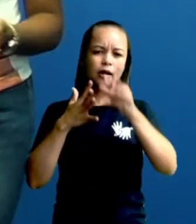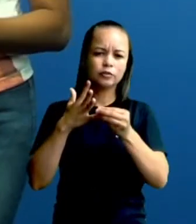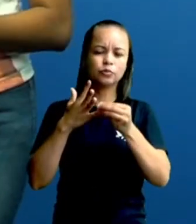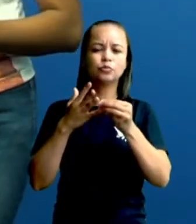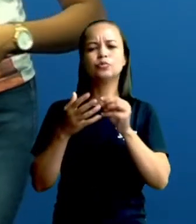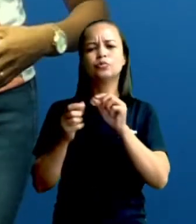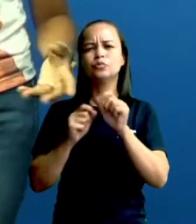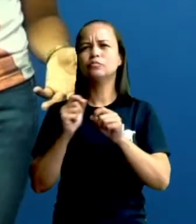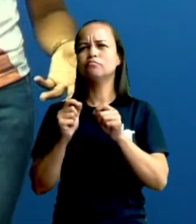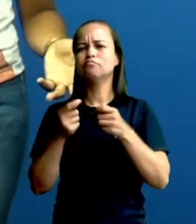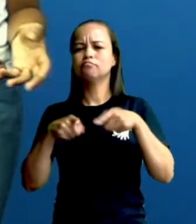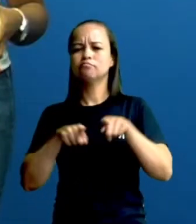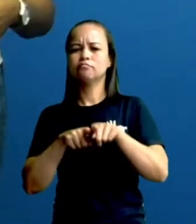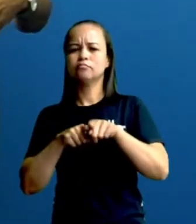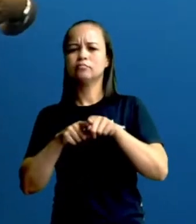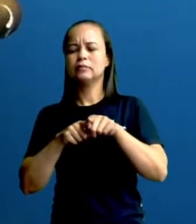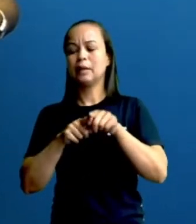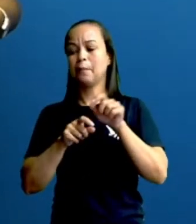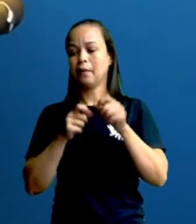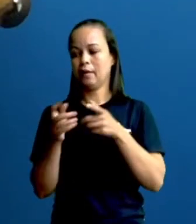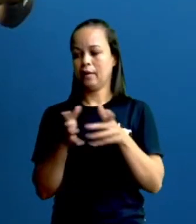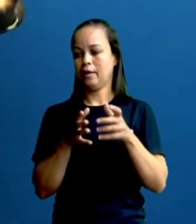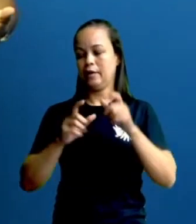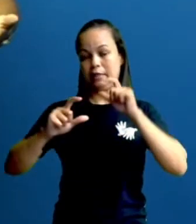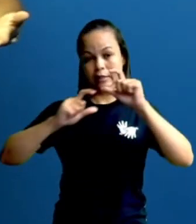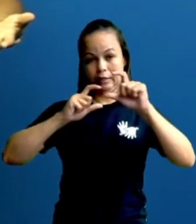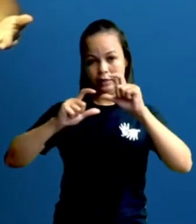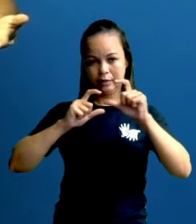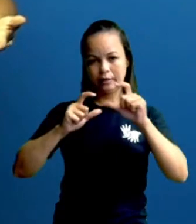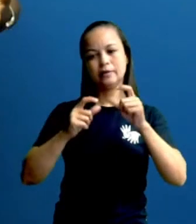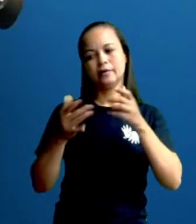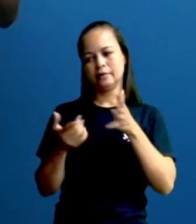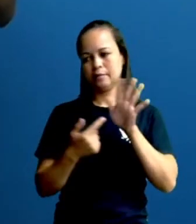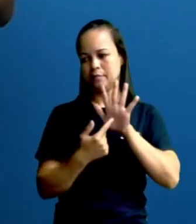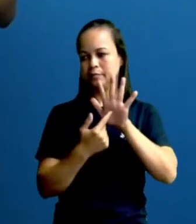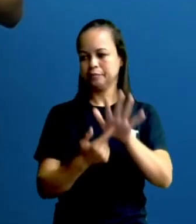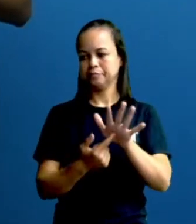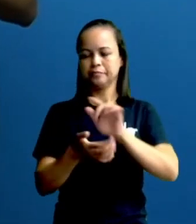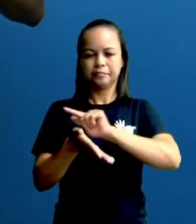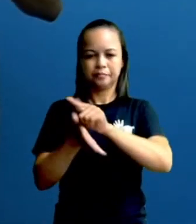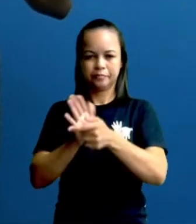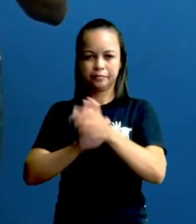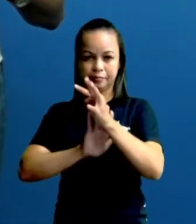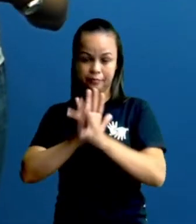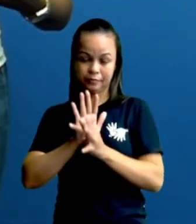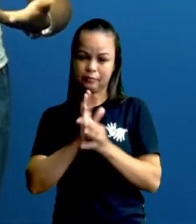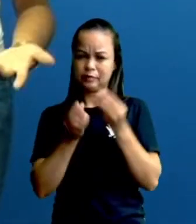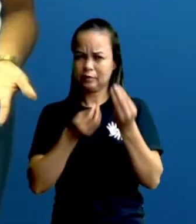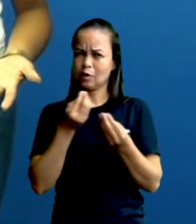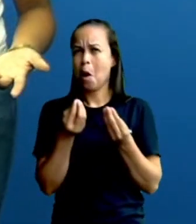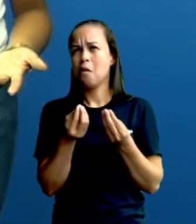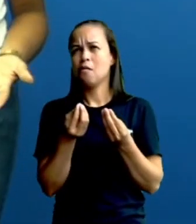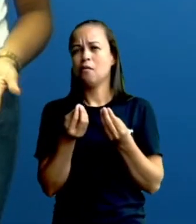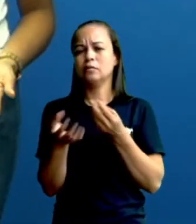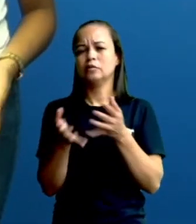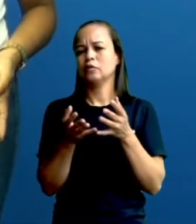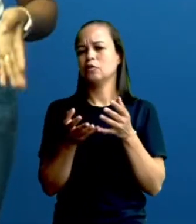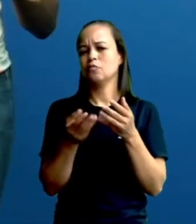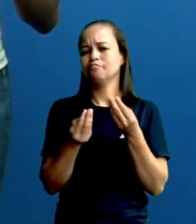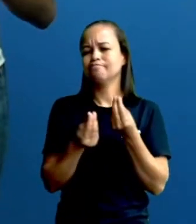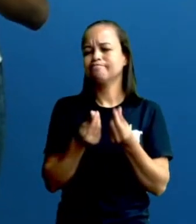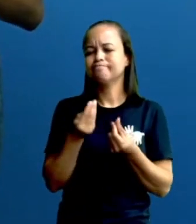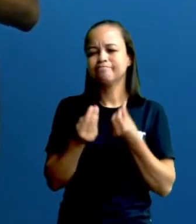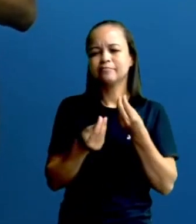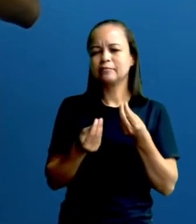Humorístico, é aquele que leva humor, que deixa a situação mais agradável, mesmo que seja uma situação não tão confortável, tá?